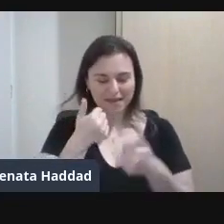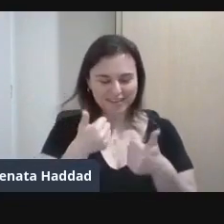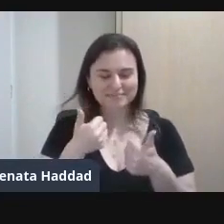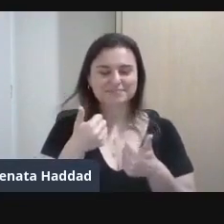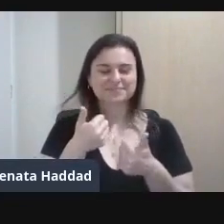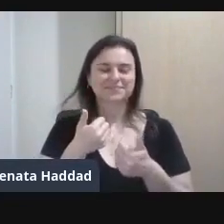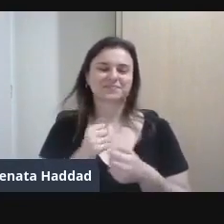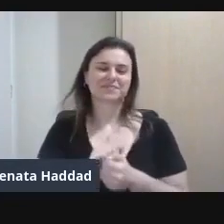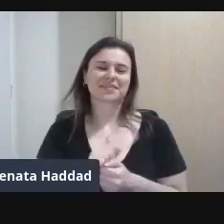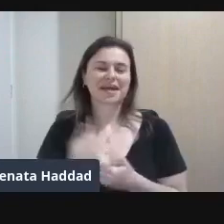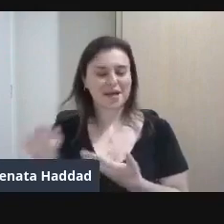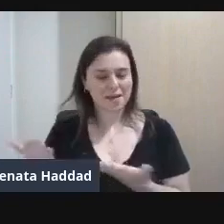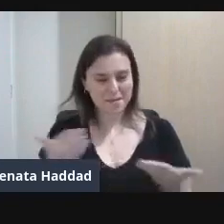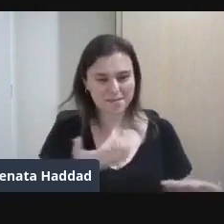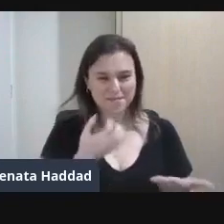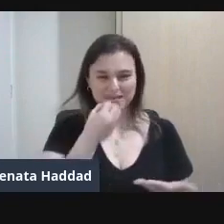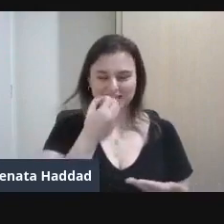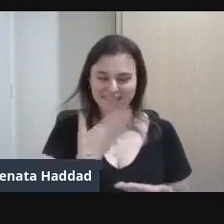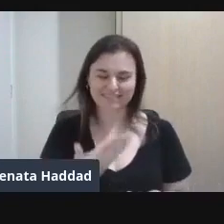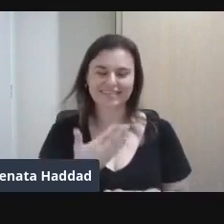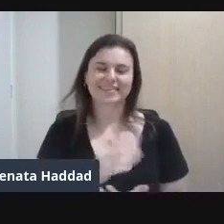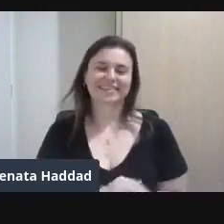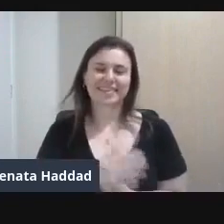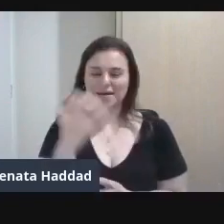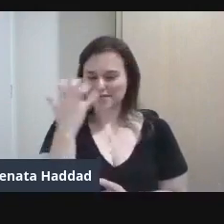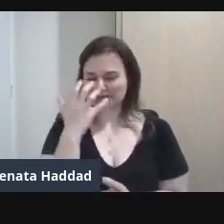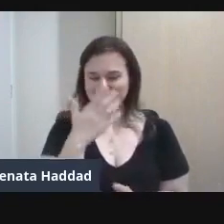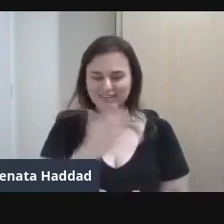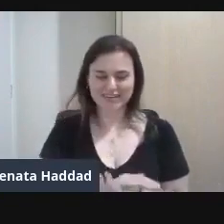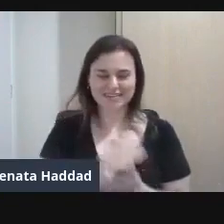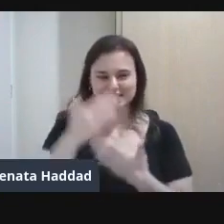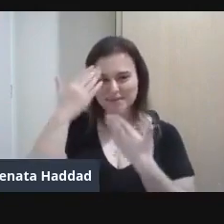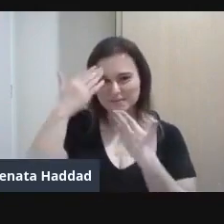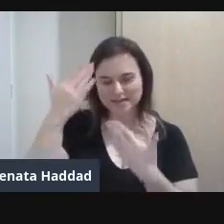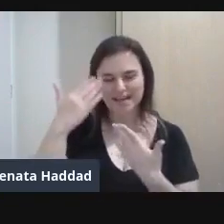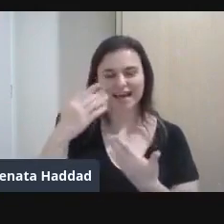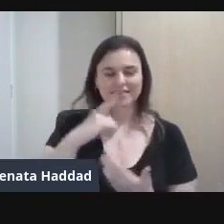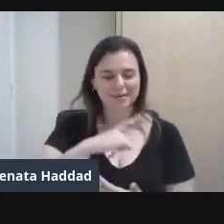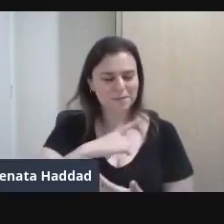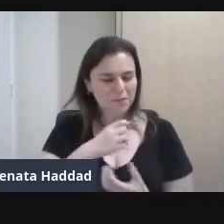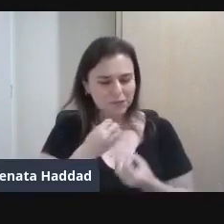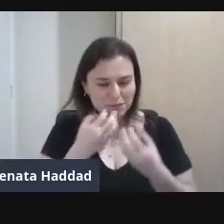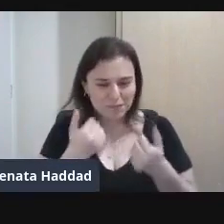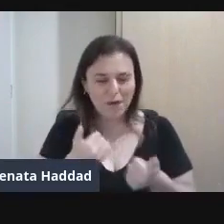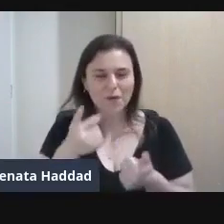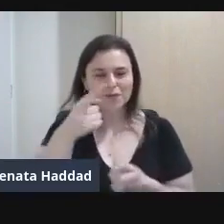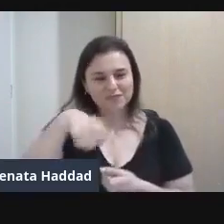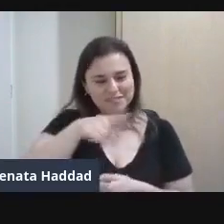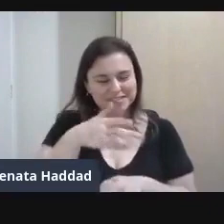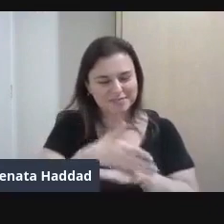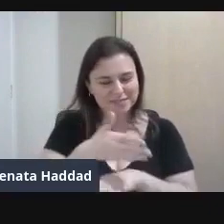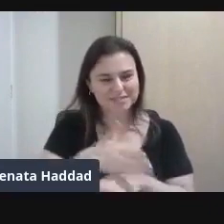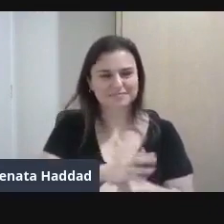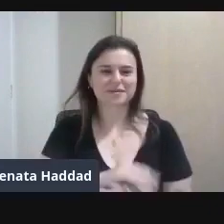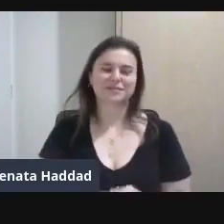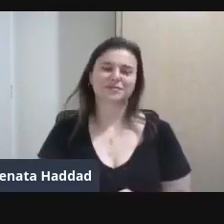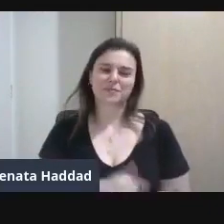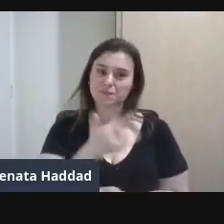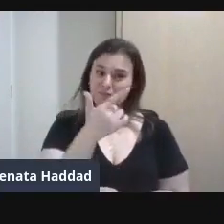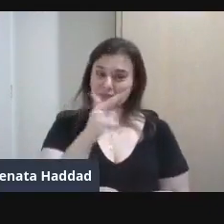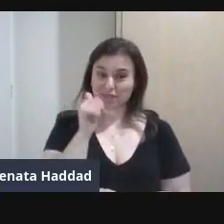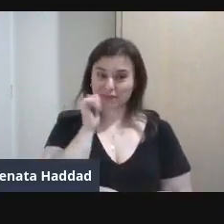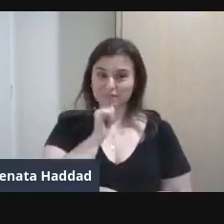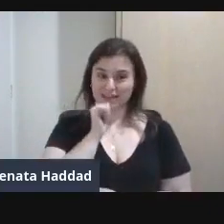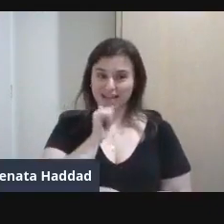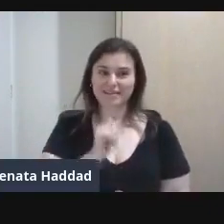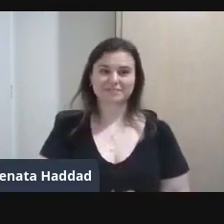Maravilhosa Muito obrigada Ah que bom Ver vocês por aqui Vamos lá Outra mulher Chegando aí Minha